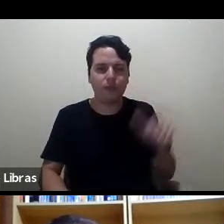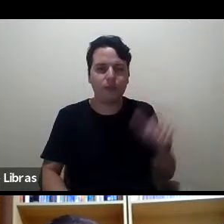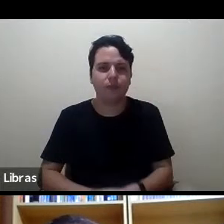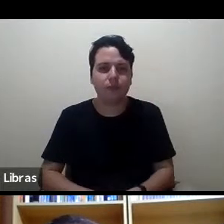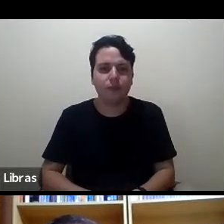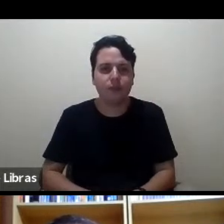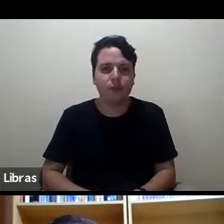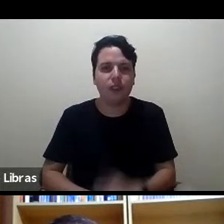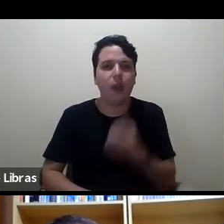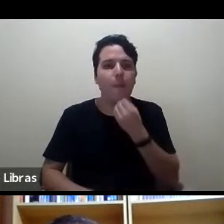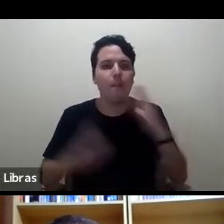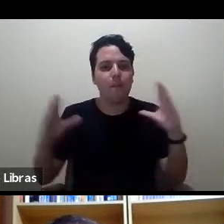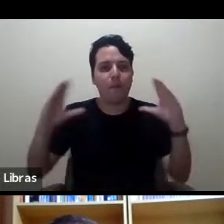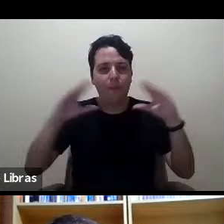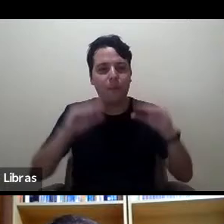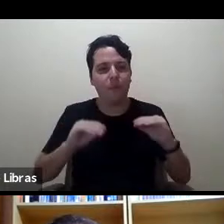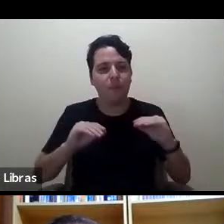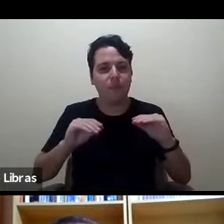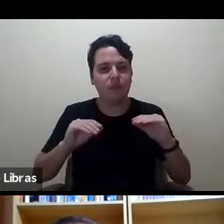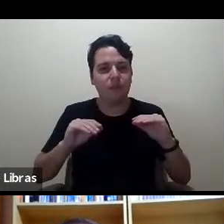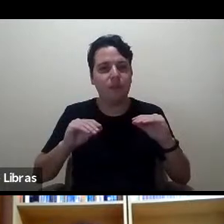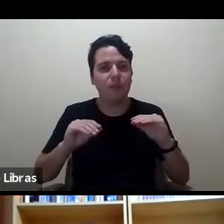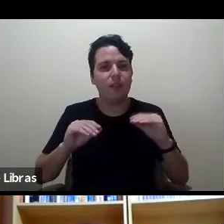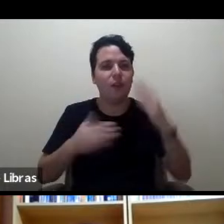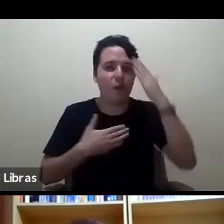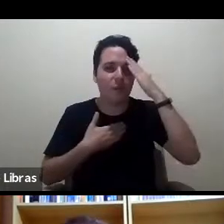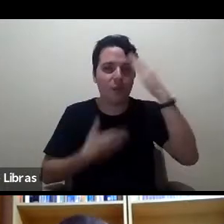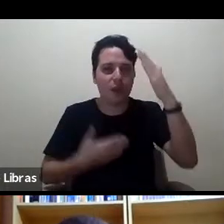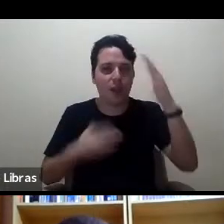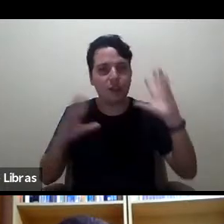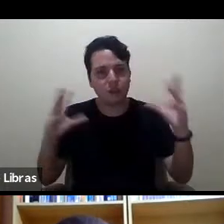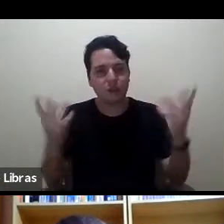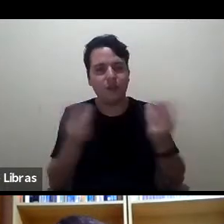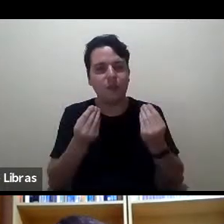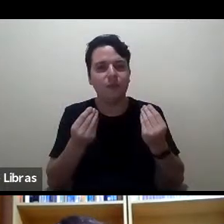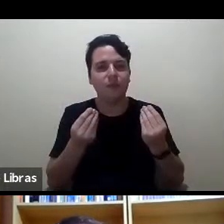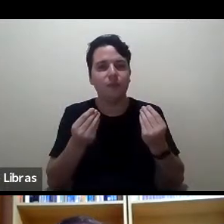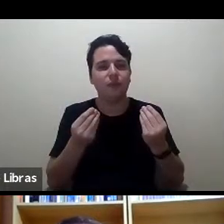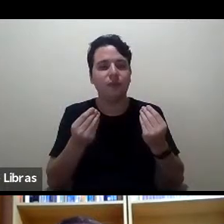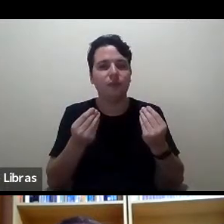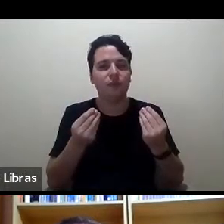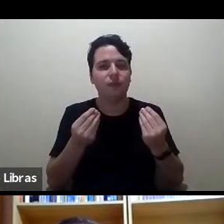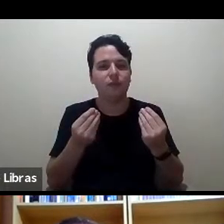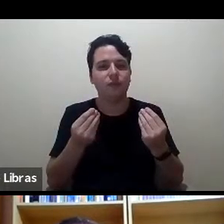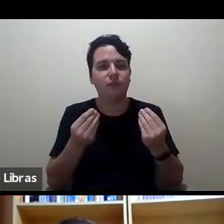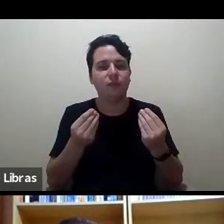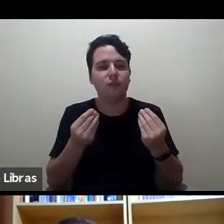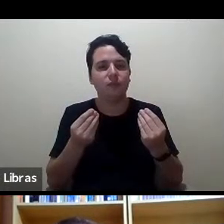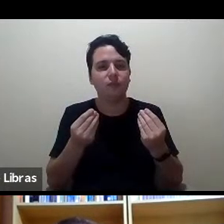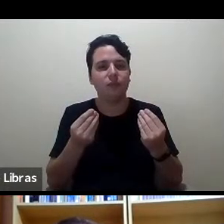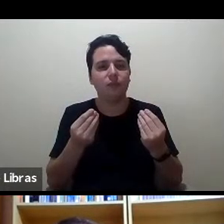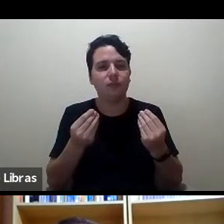boa noite muito obrigada a todos e saúde